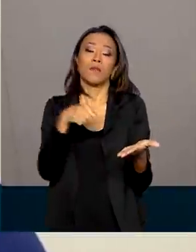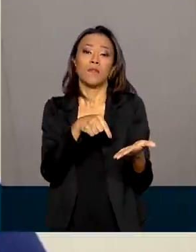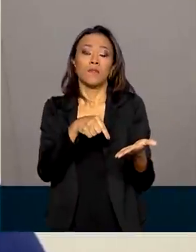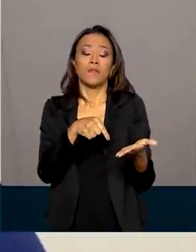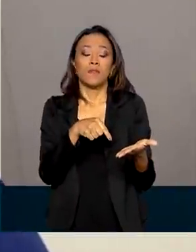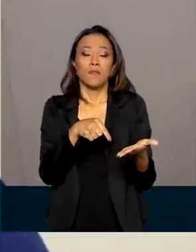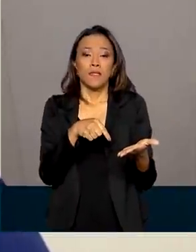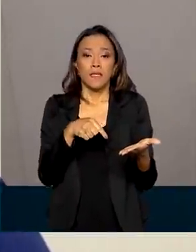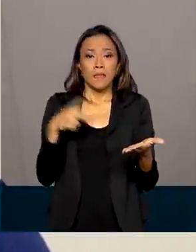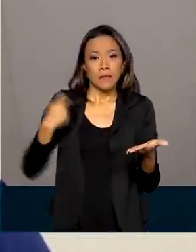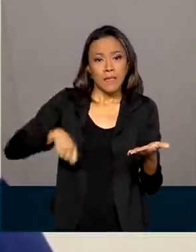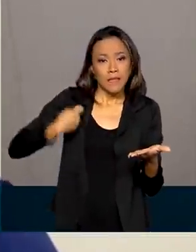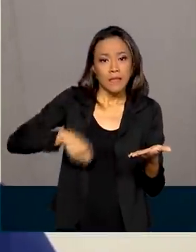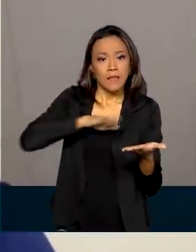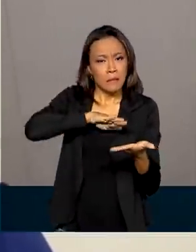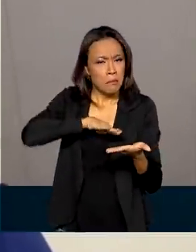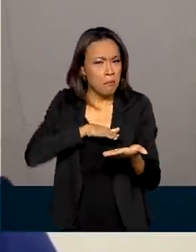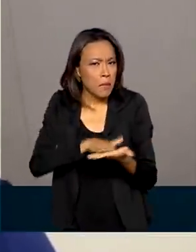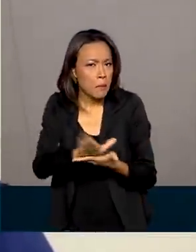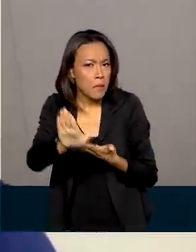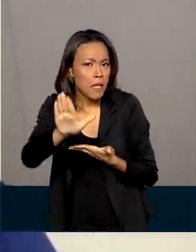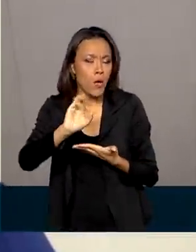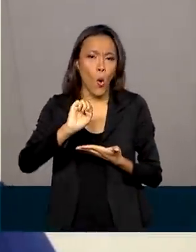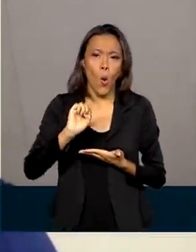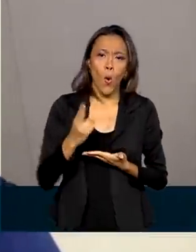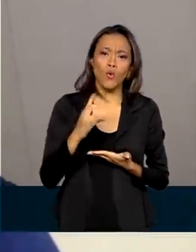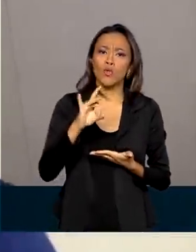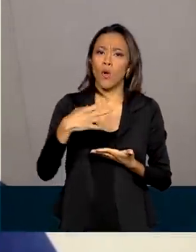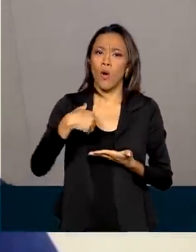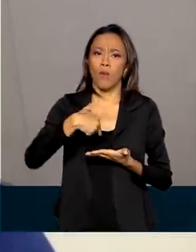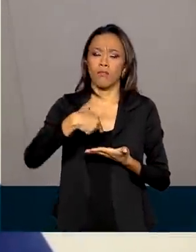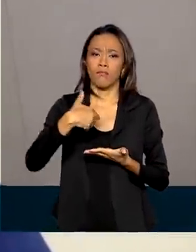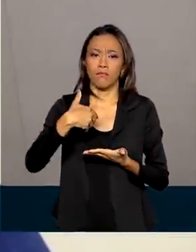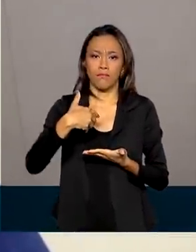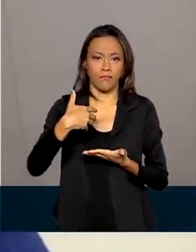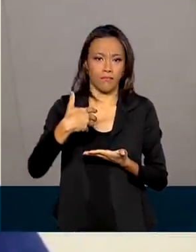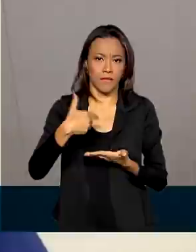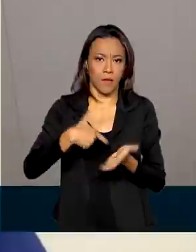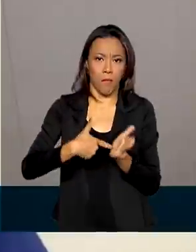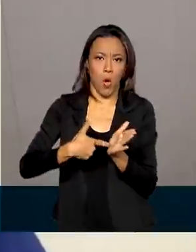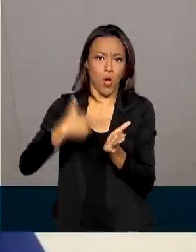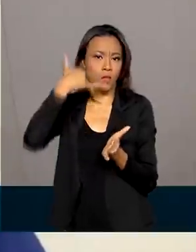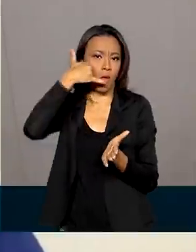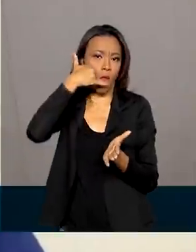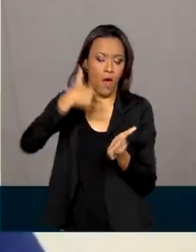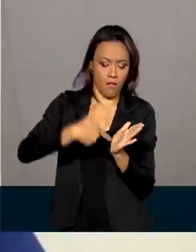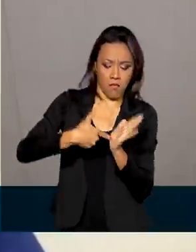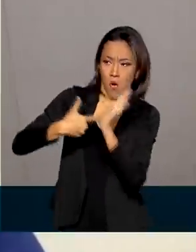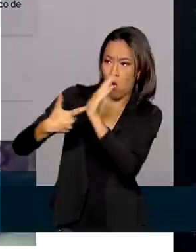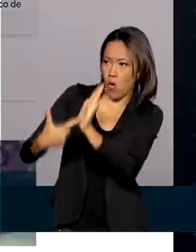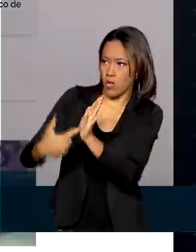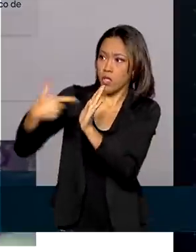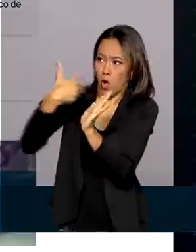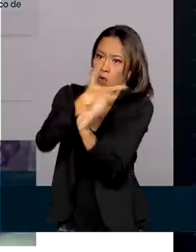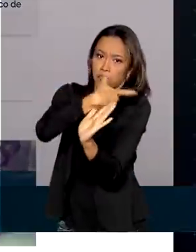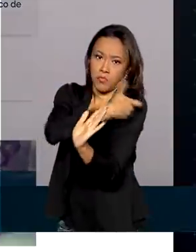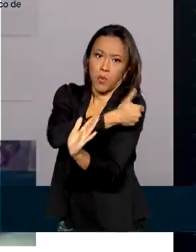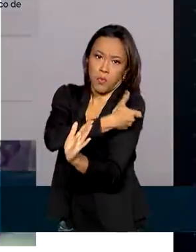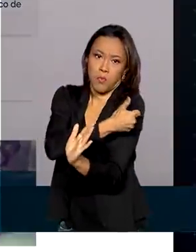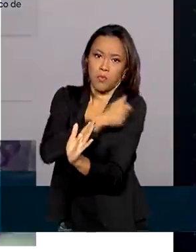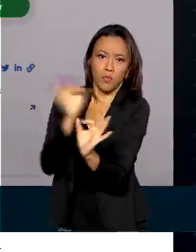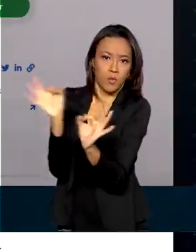preciso que elas imprimissem ou se apenas apresentando ele no celular foi suficiente. O